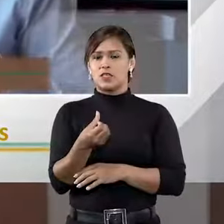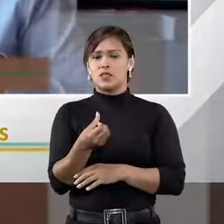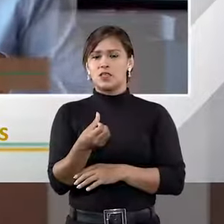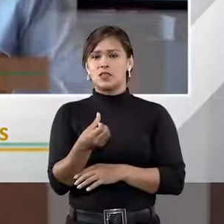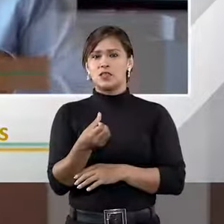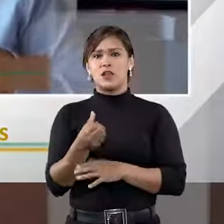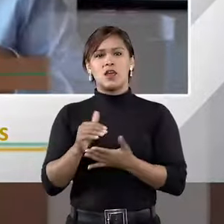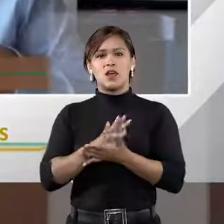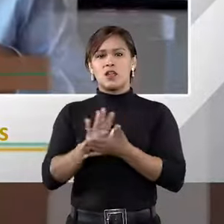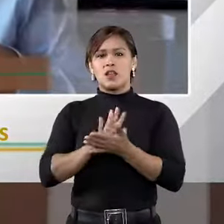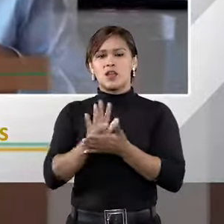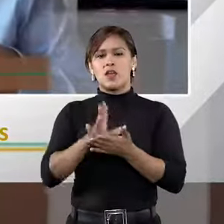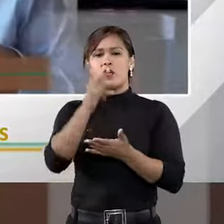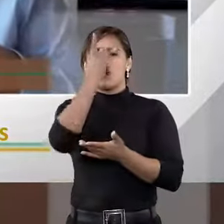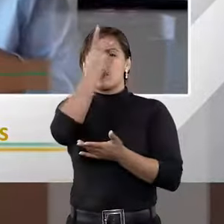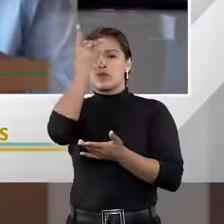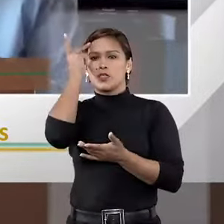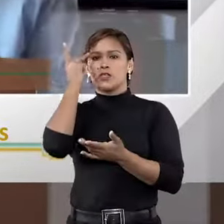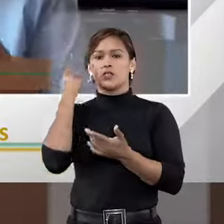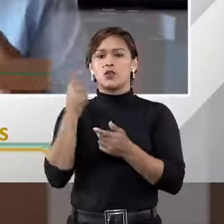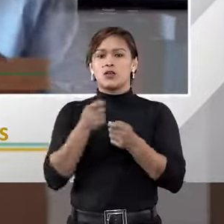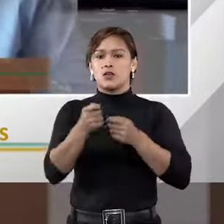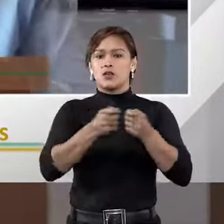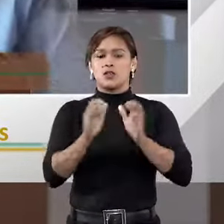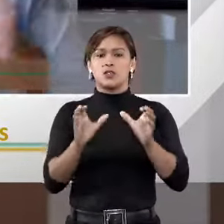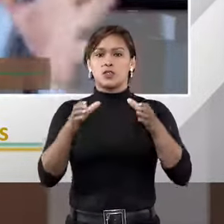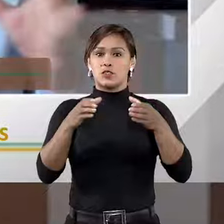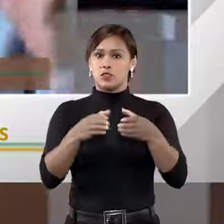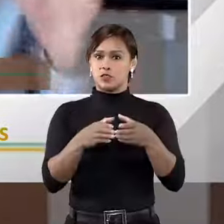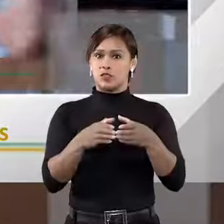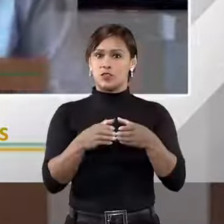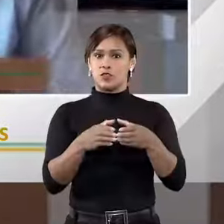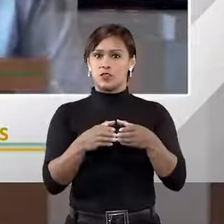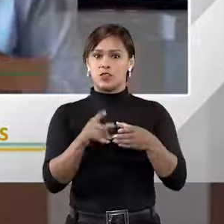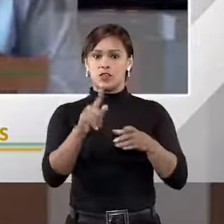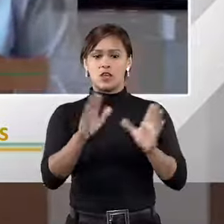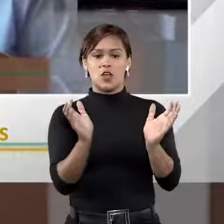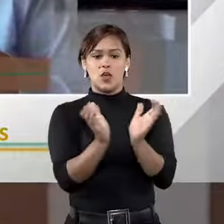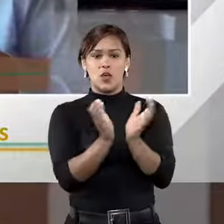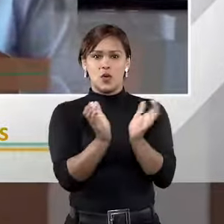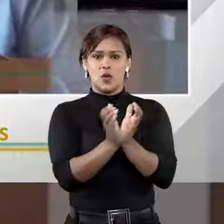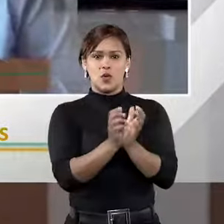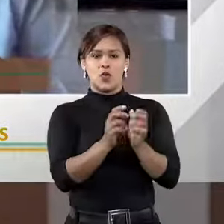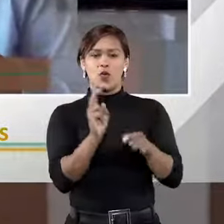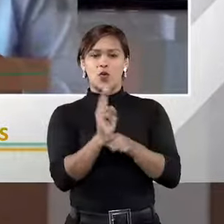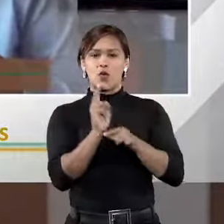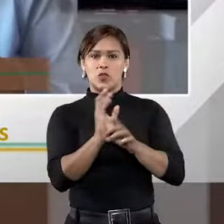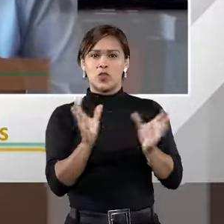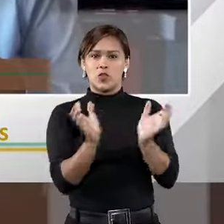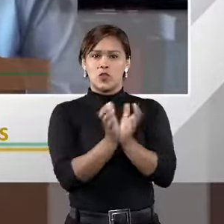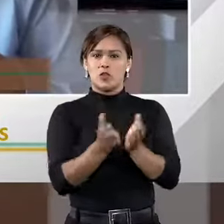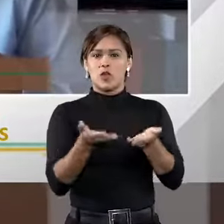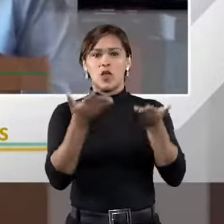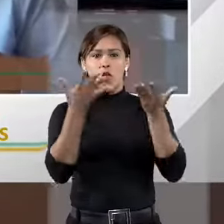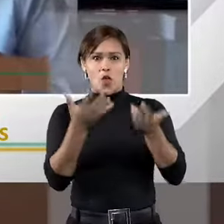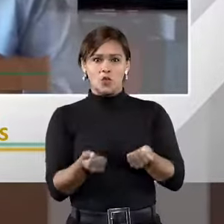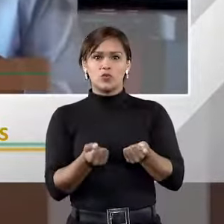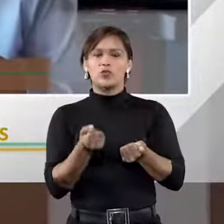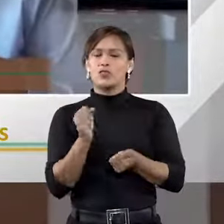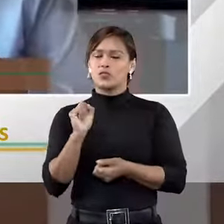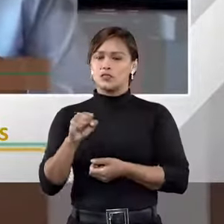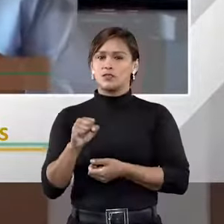ia admitir a arbitragem coletiva, a arbitragem para tutela coletiva. hoje muita gente admite.